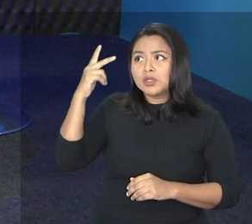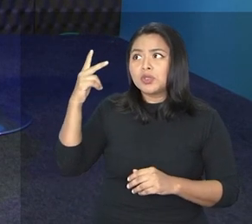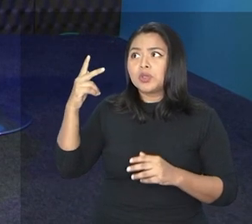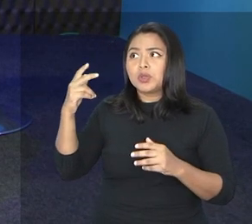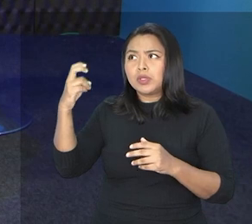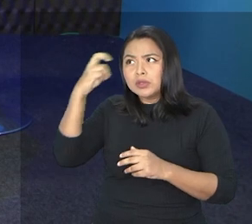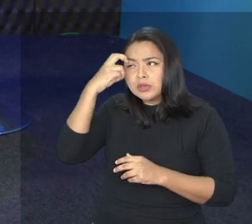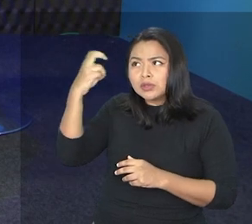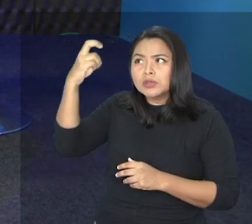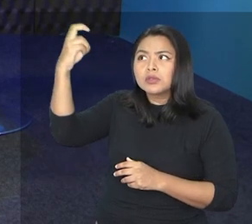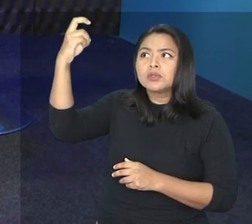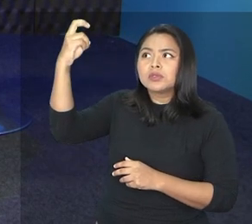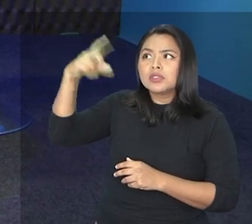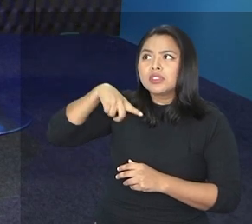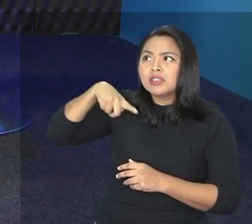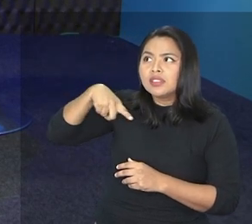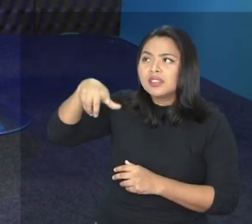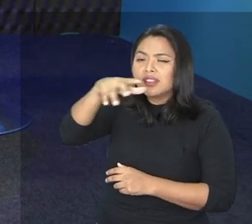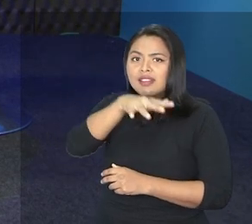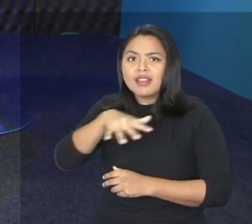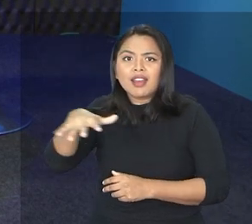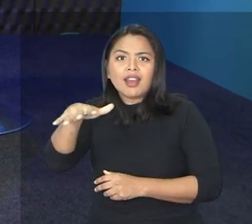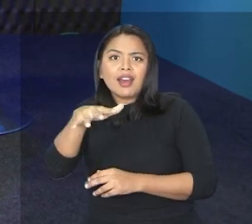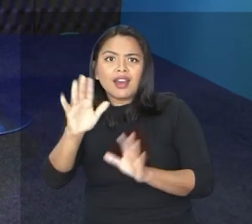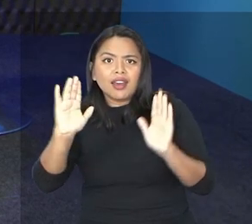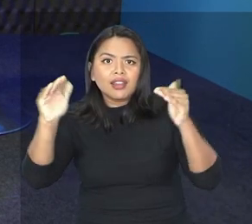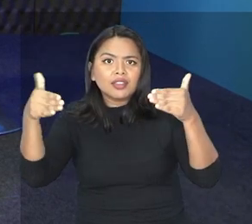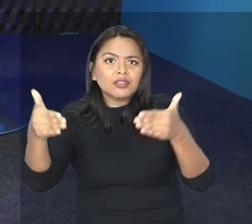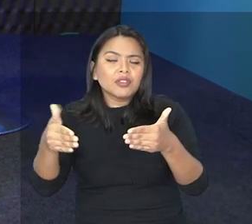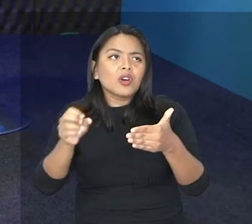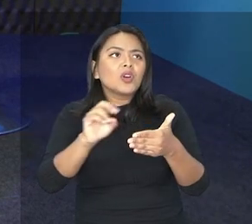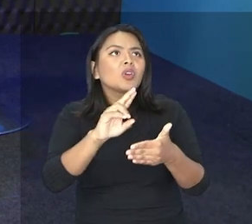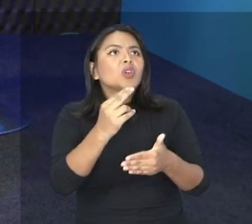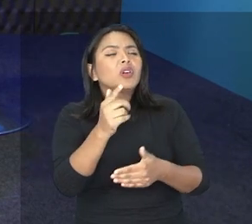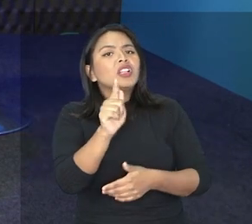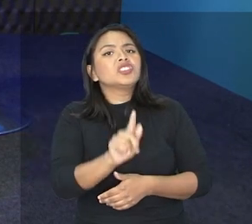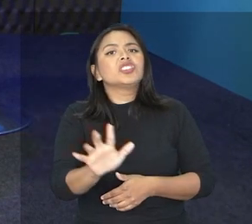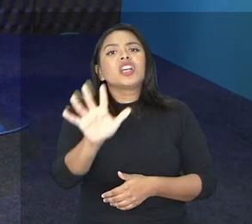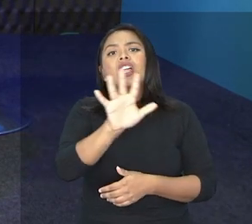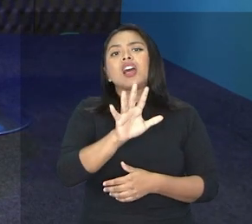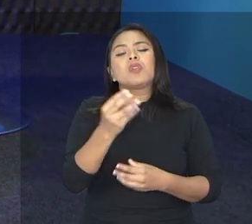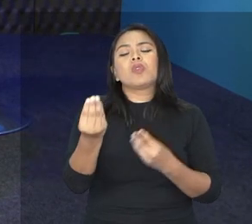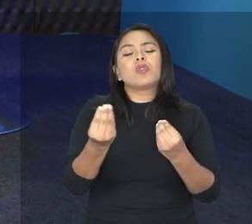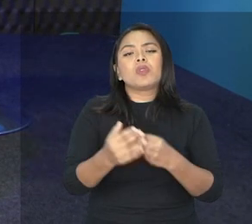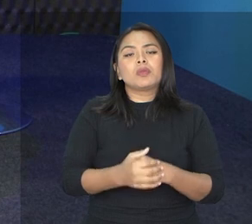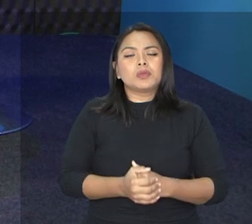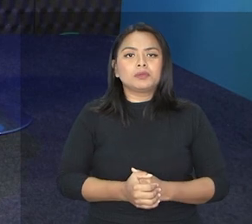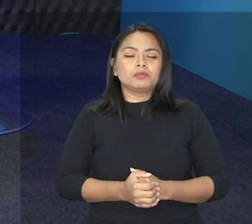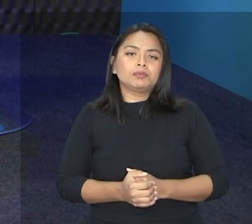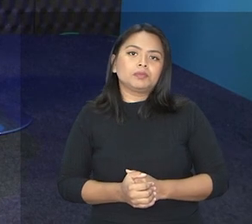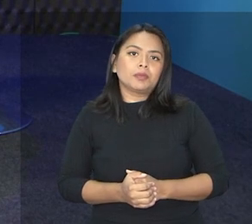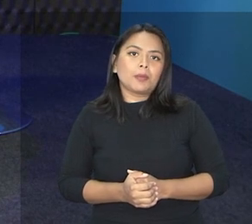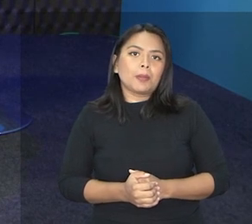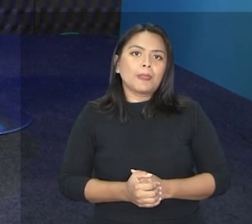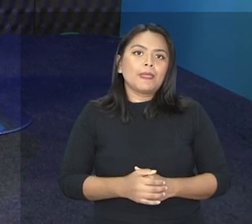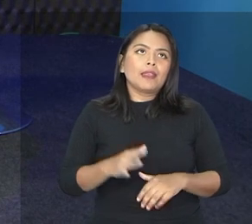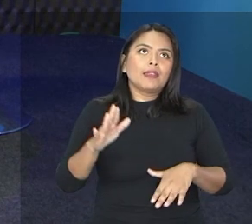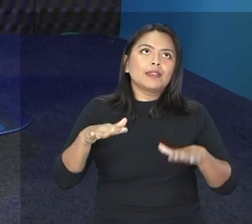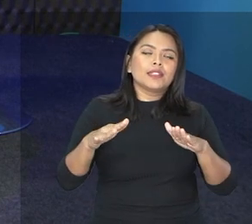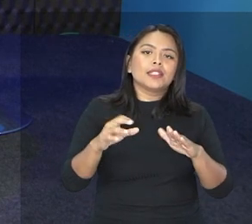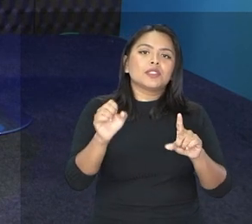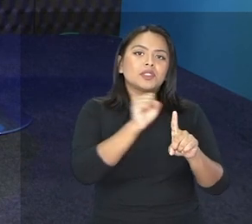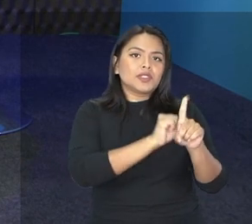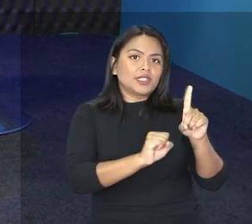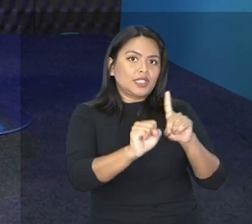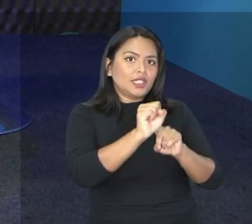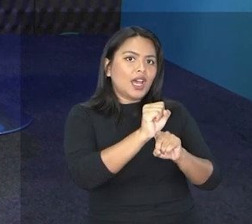tem uma área específica ou é geral o Bom, uma excelente pergunta. Geralmente, a sociedade cobra que